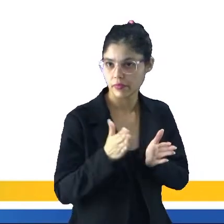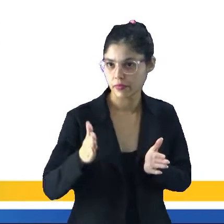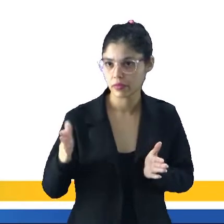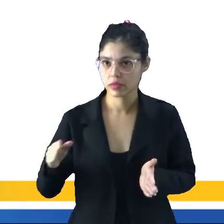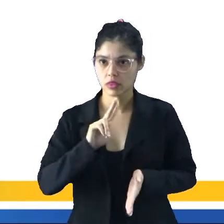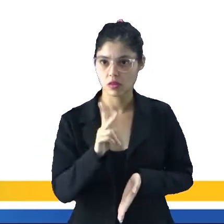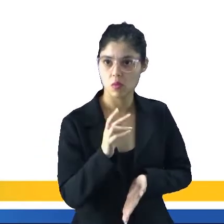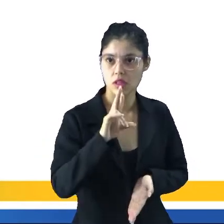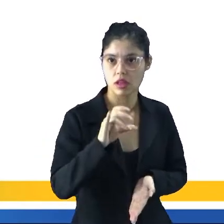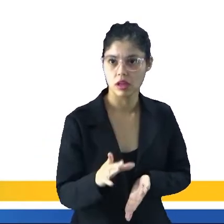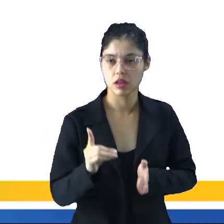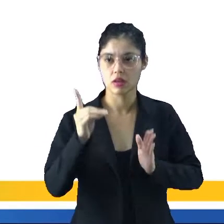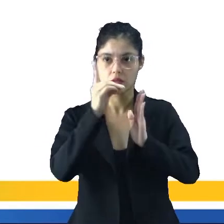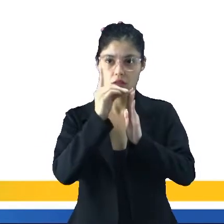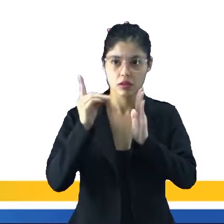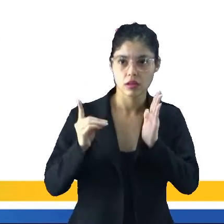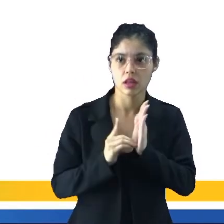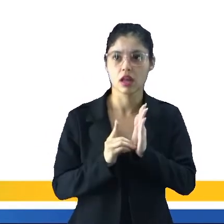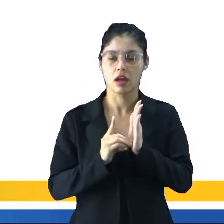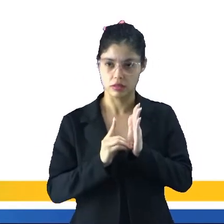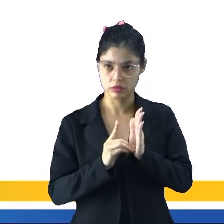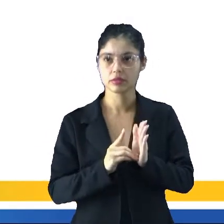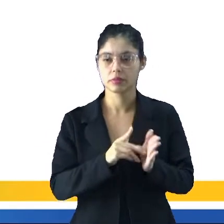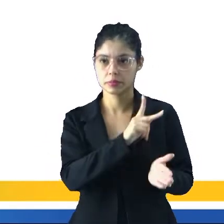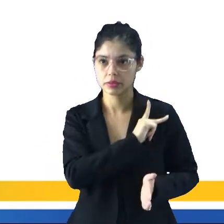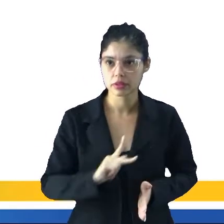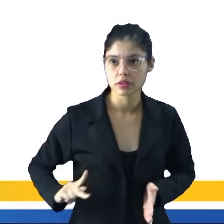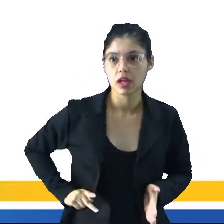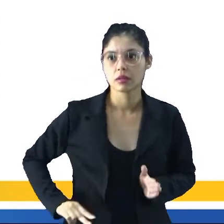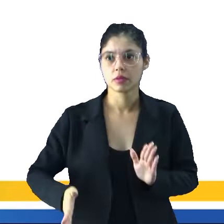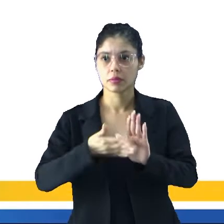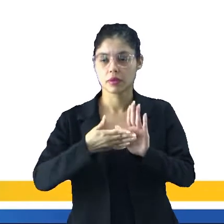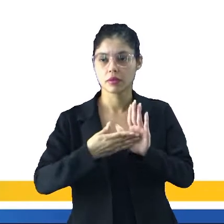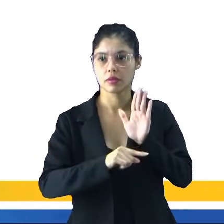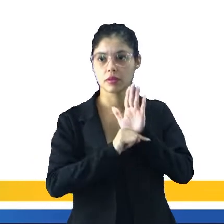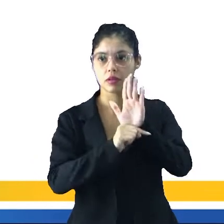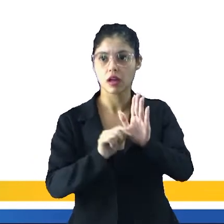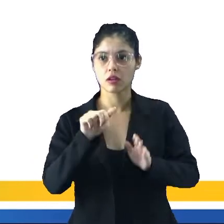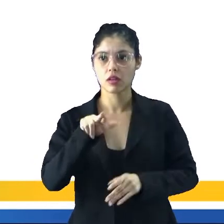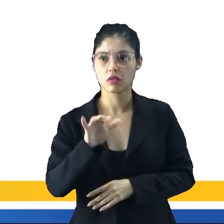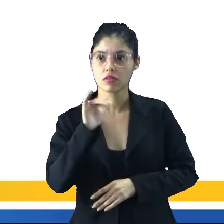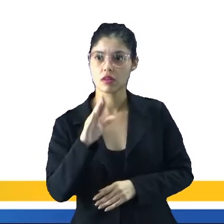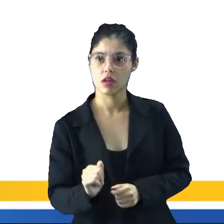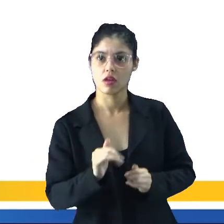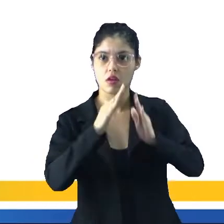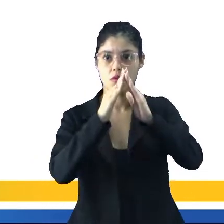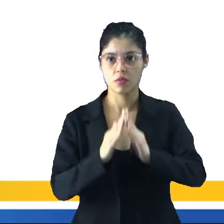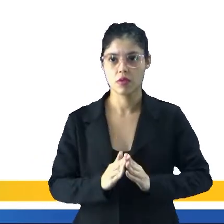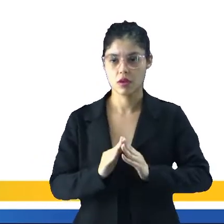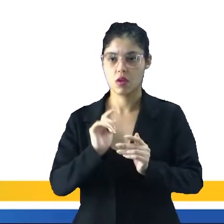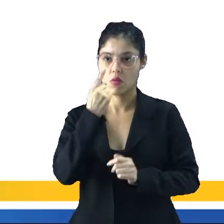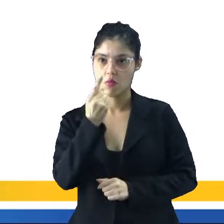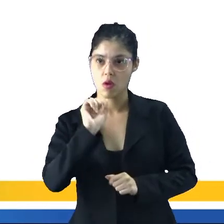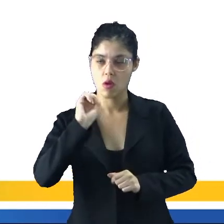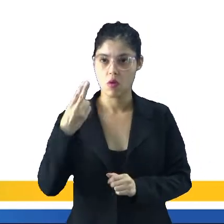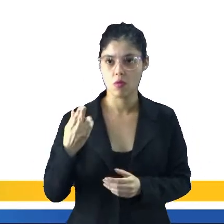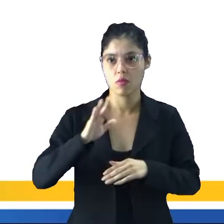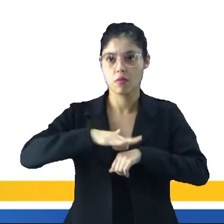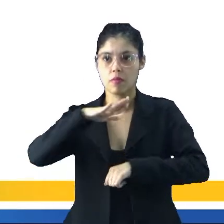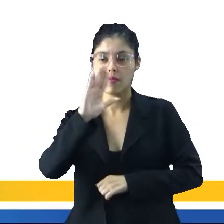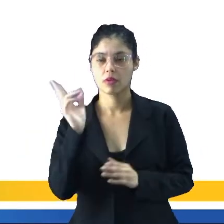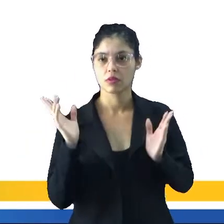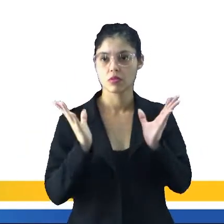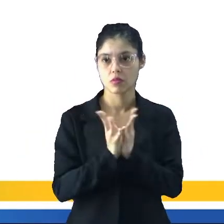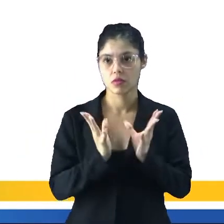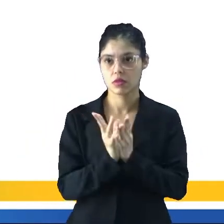após homologação por decreto presidencial para propriedade da União, habitada por uma ou mais comunidades